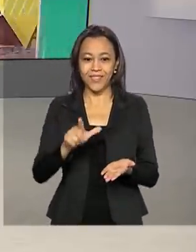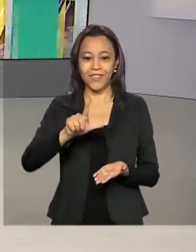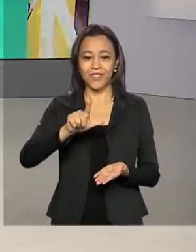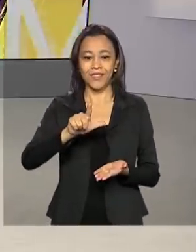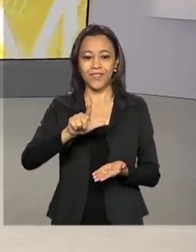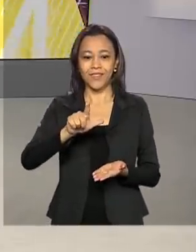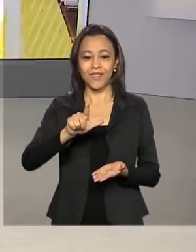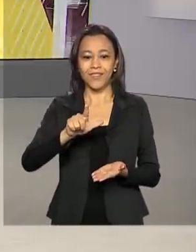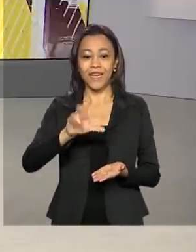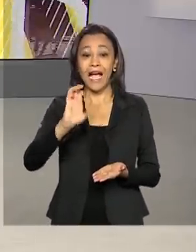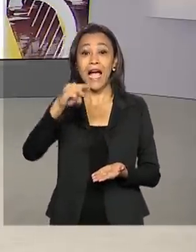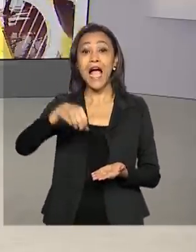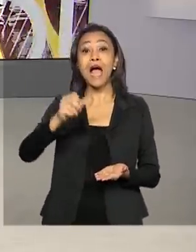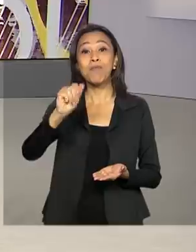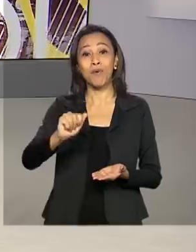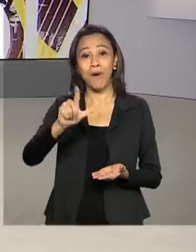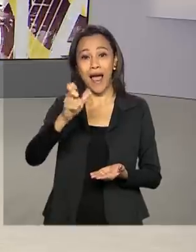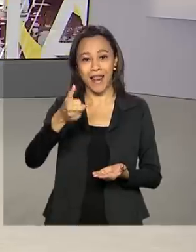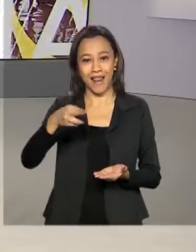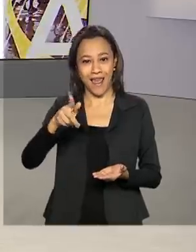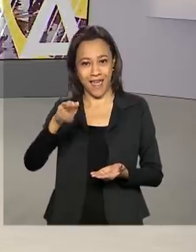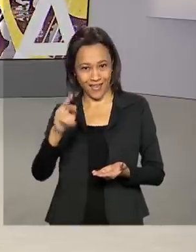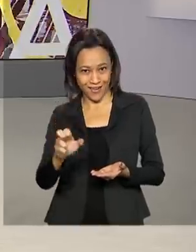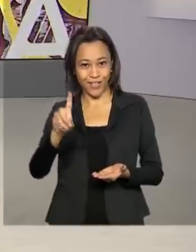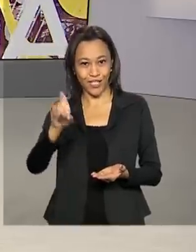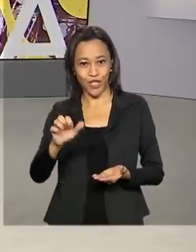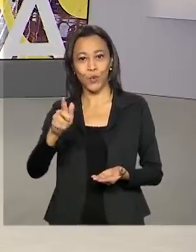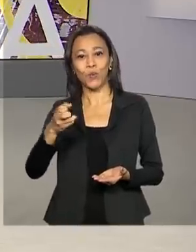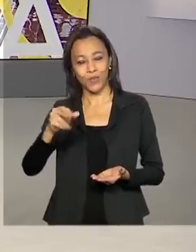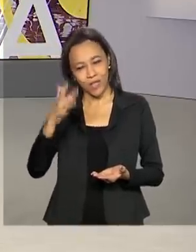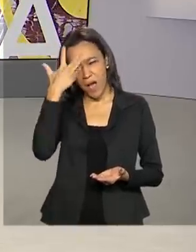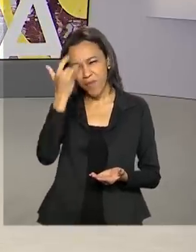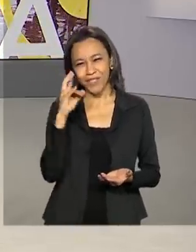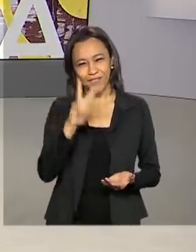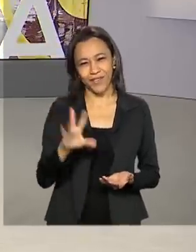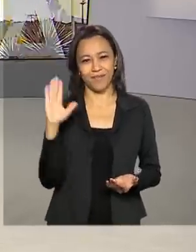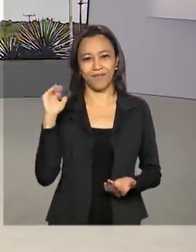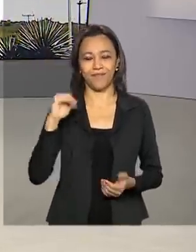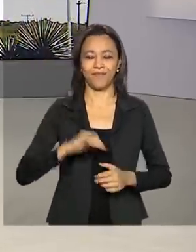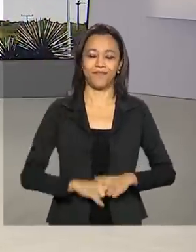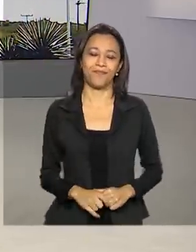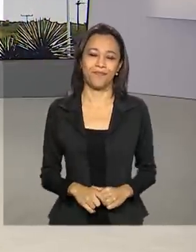desculpa, gente, de Campo Alegre de Lourdes. Nos vemos amanhã. Até lá!